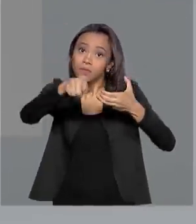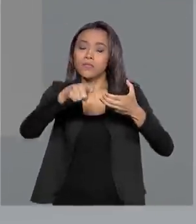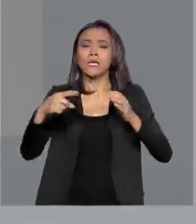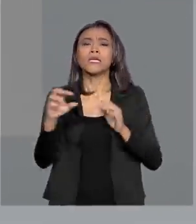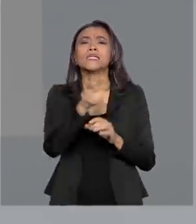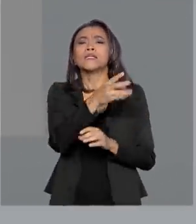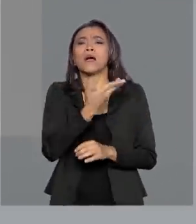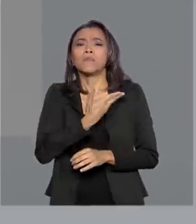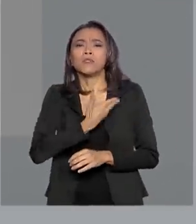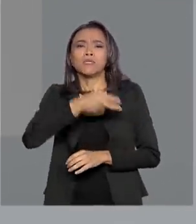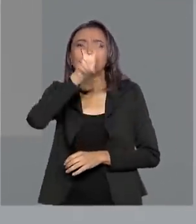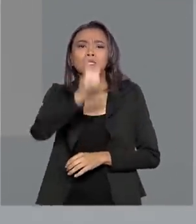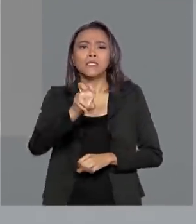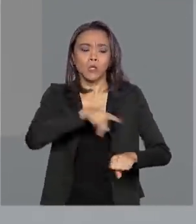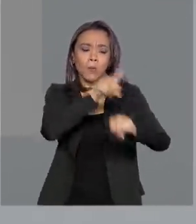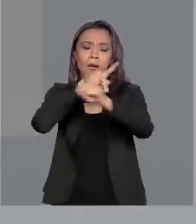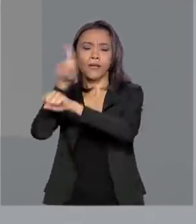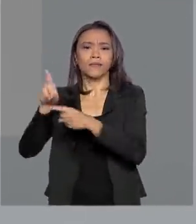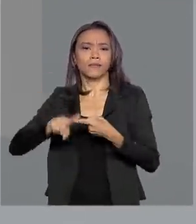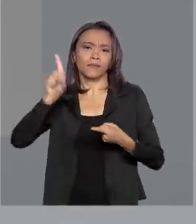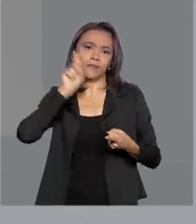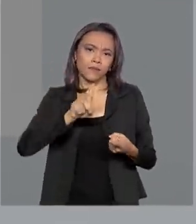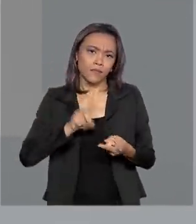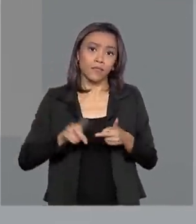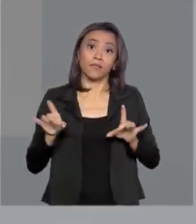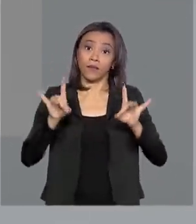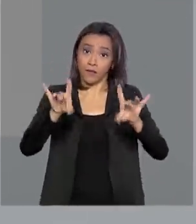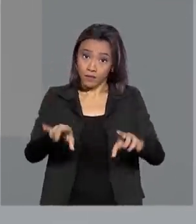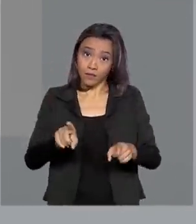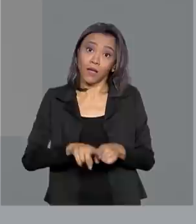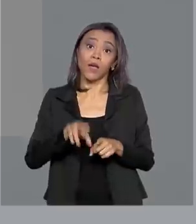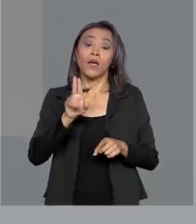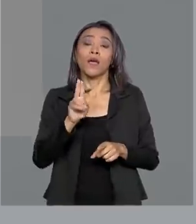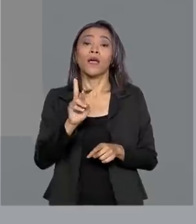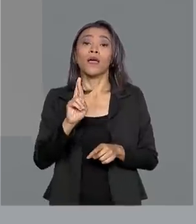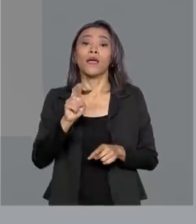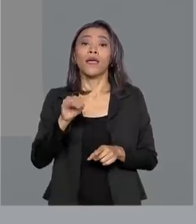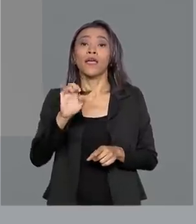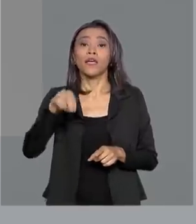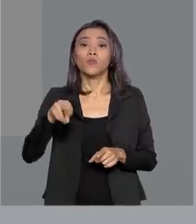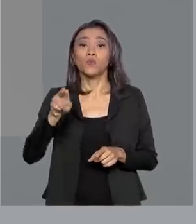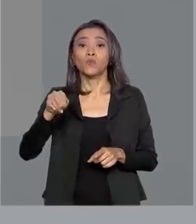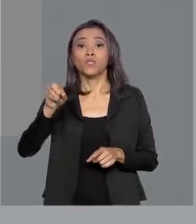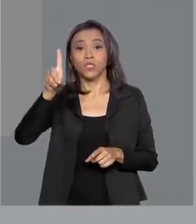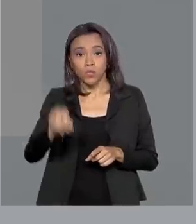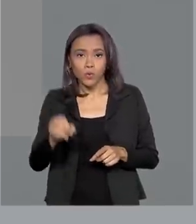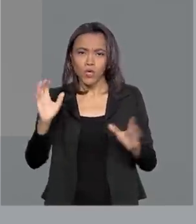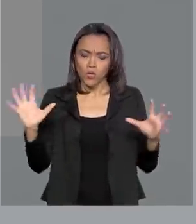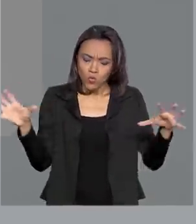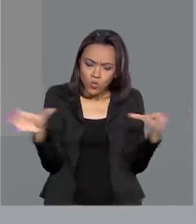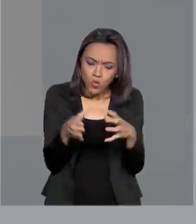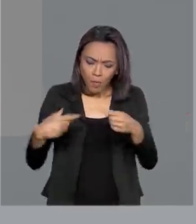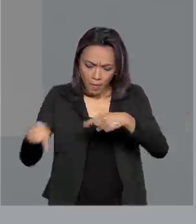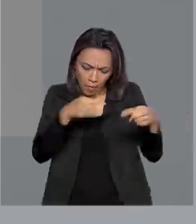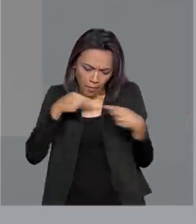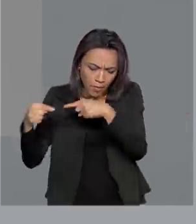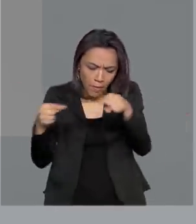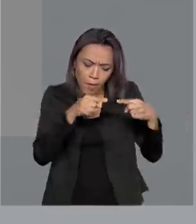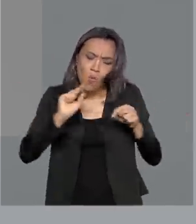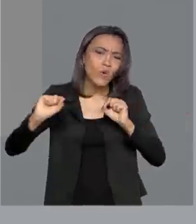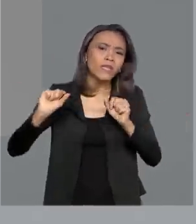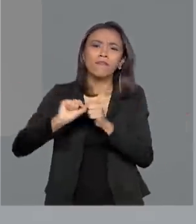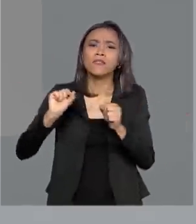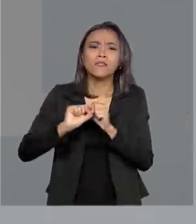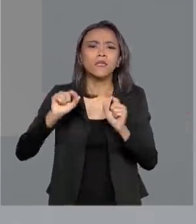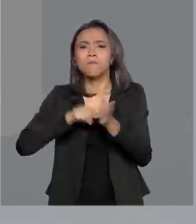países, entre eles Estados Unidos, Canadá e Reino Unido, para uma atualização dos esforços que têm sido feitos no mundo no